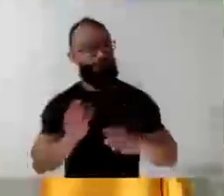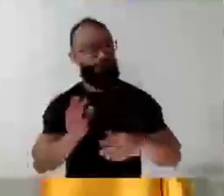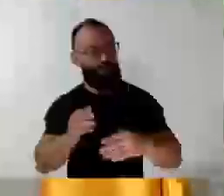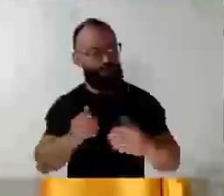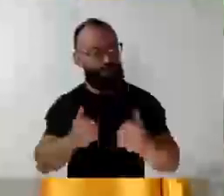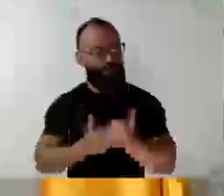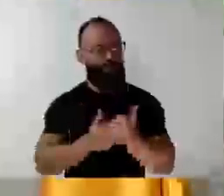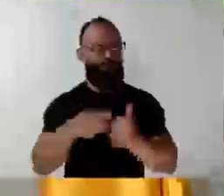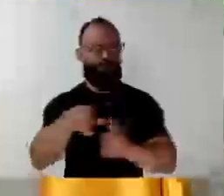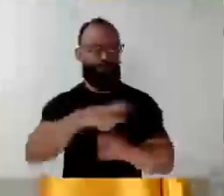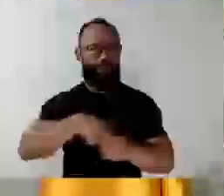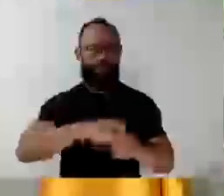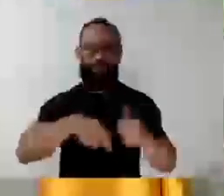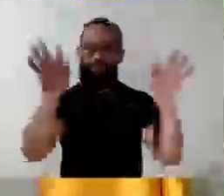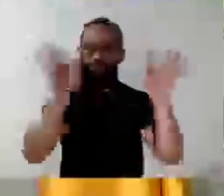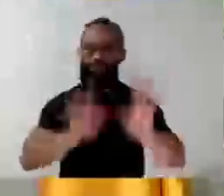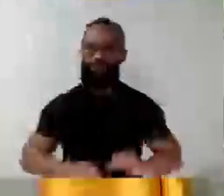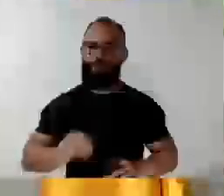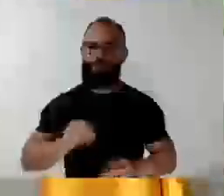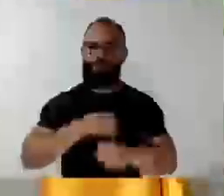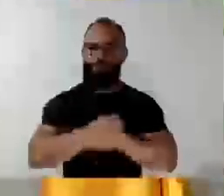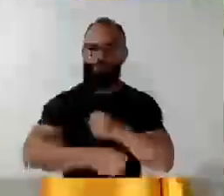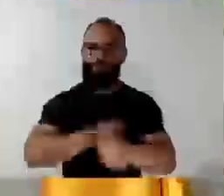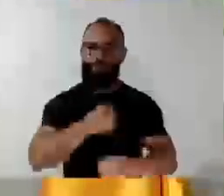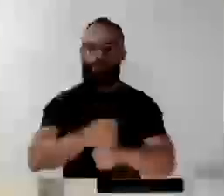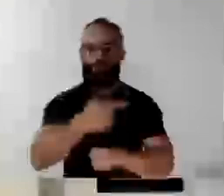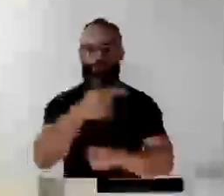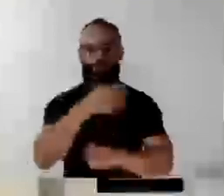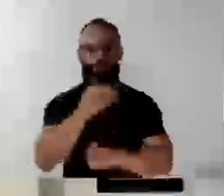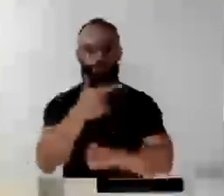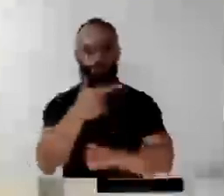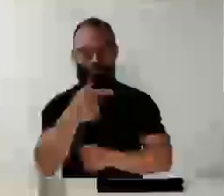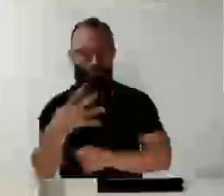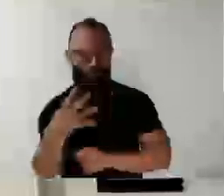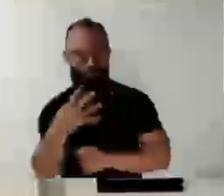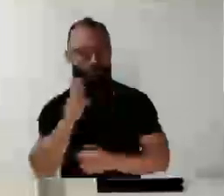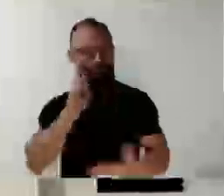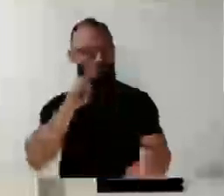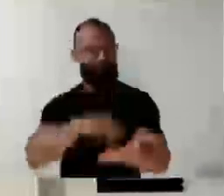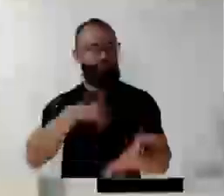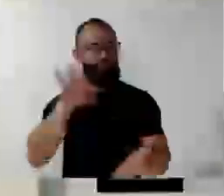bastante felicidade. que em 2024, realmente, você venha como titular dessa pasta.